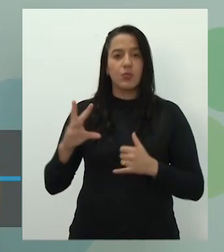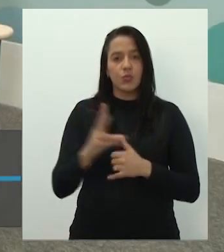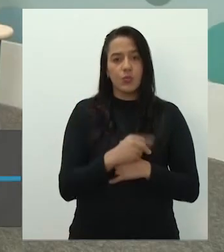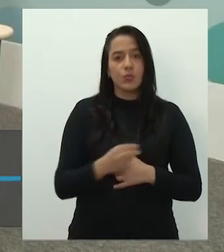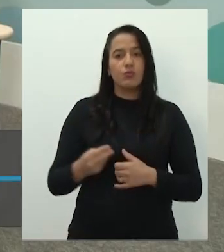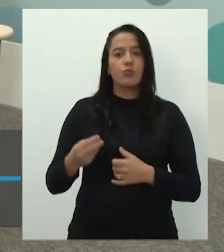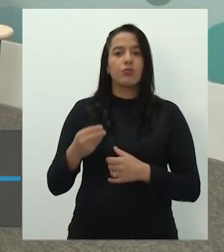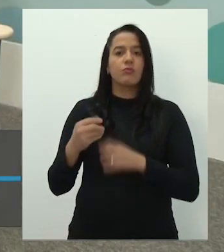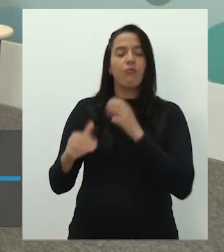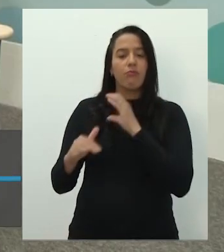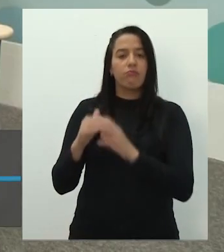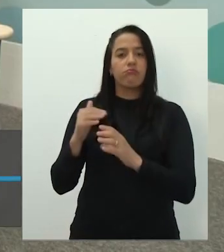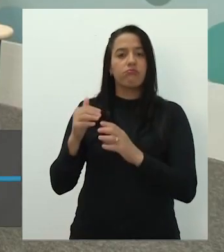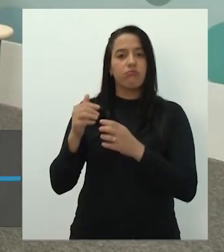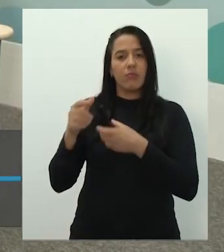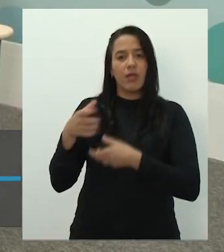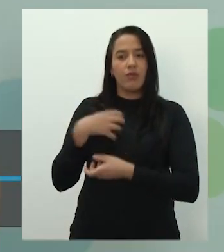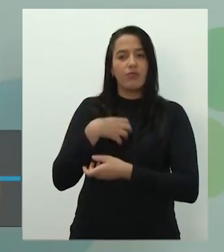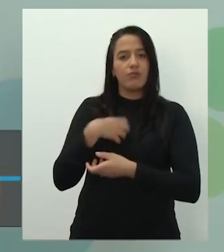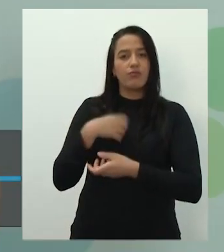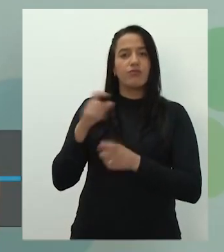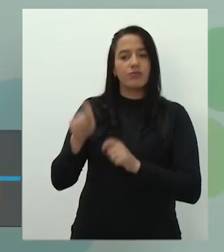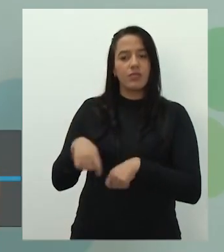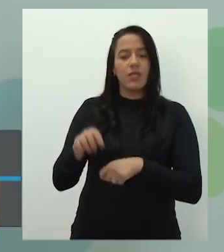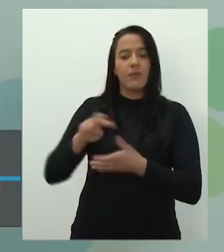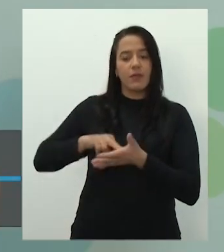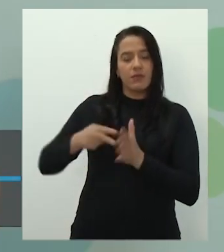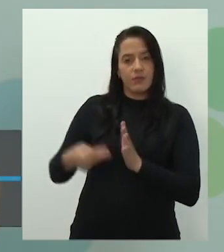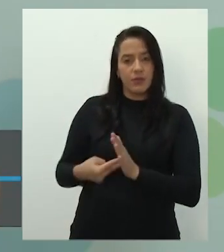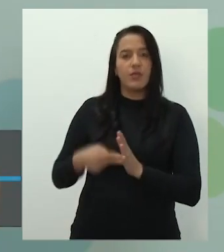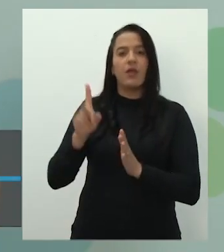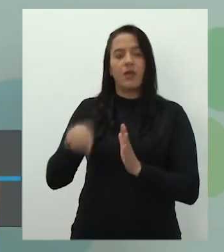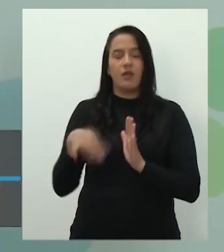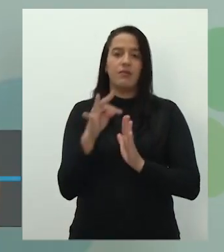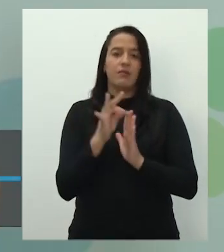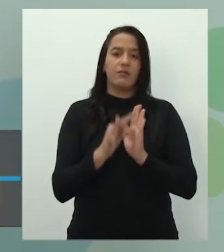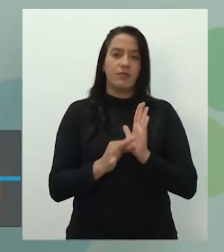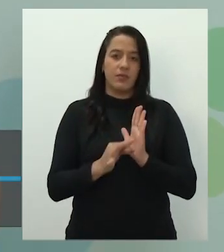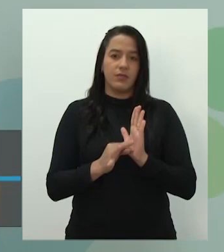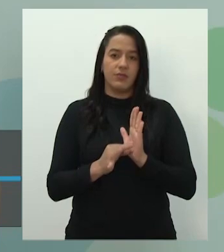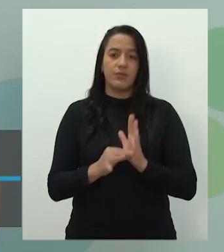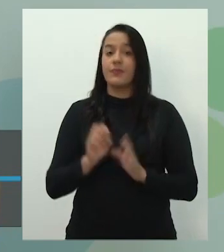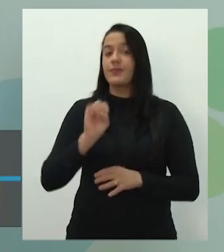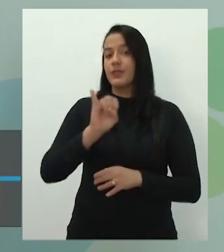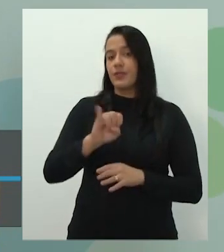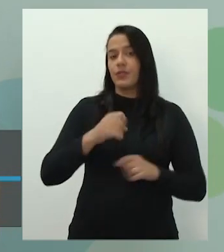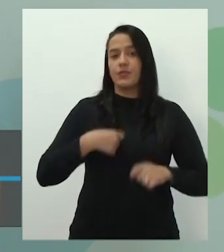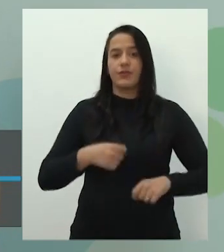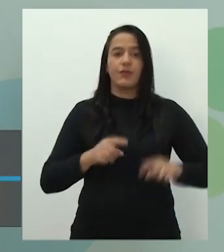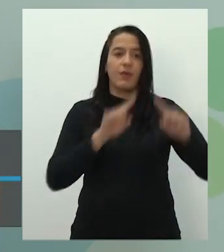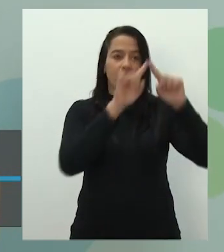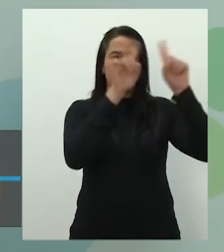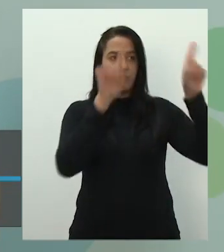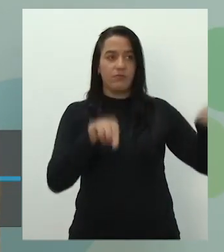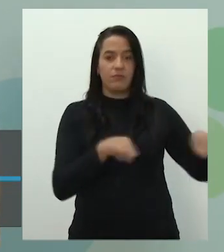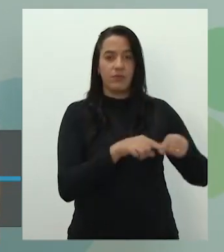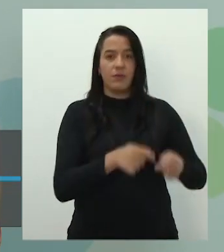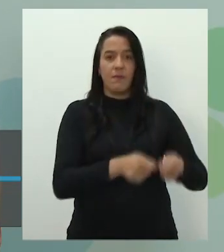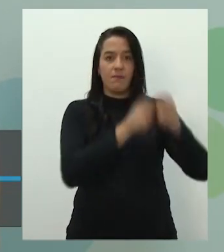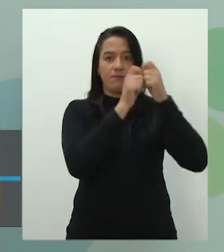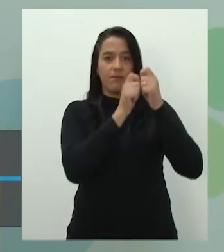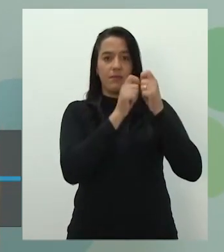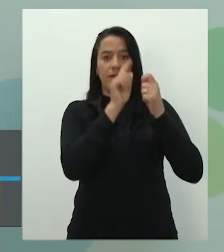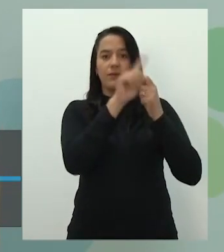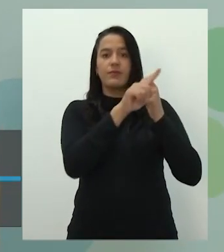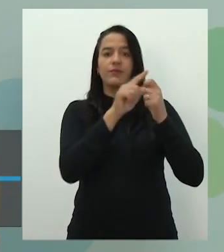como pontuou um aluno, não foi? Isso. É texto. Então, se eu tiver uma placa indicando assim, silêncio, vai estar